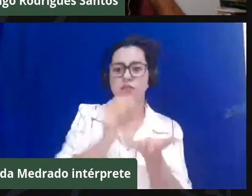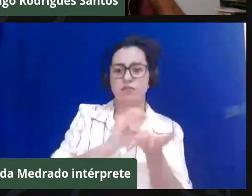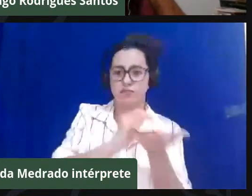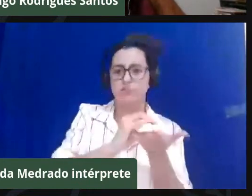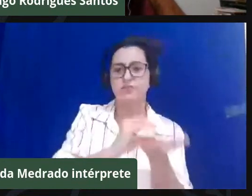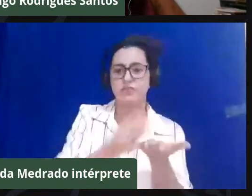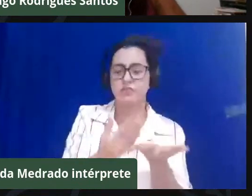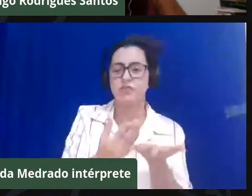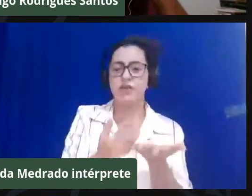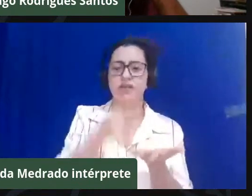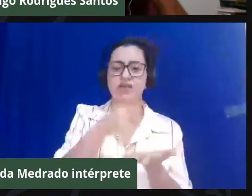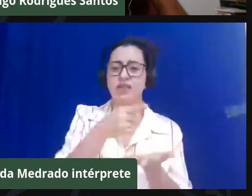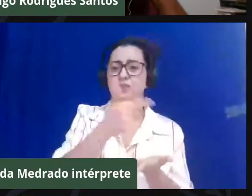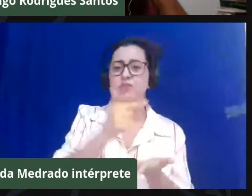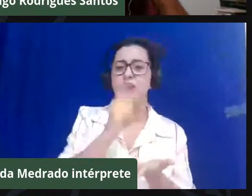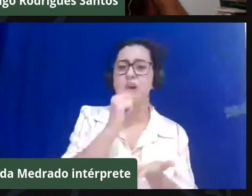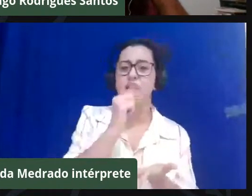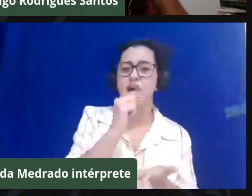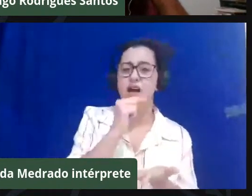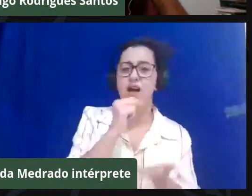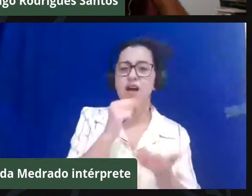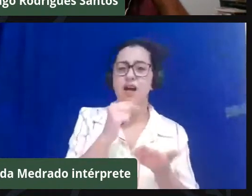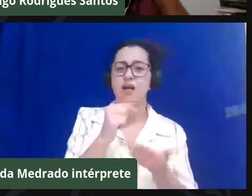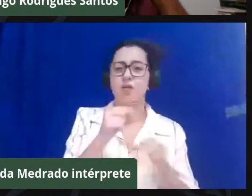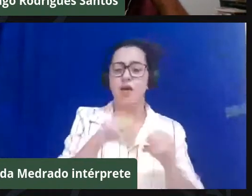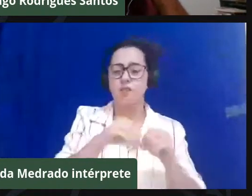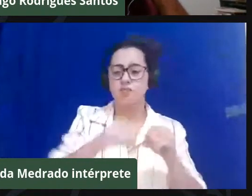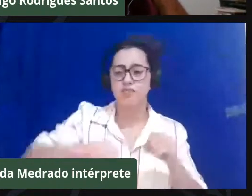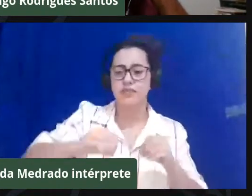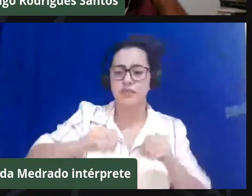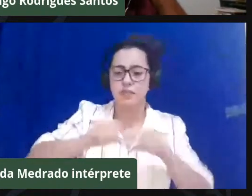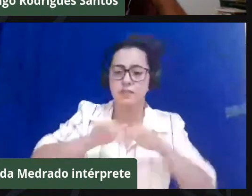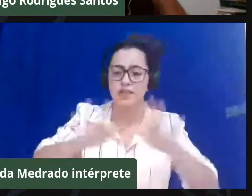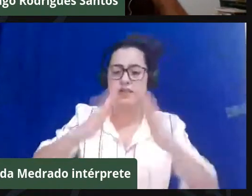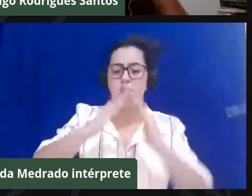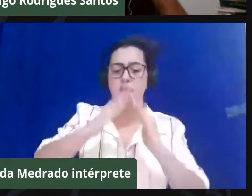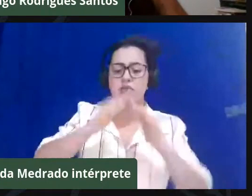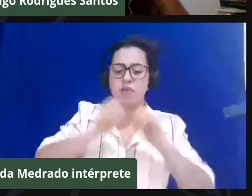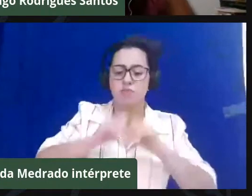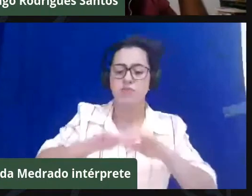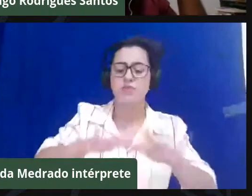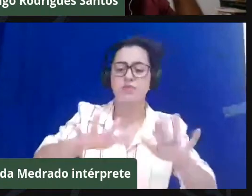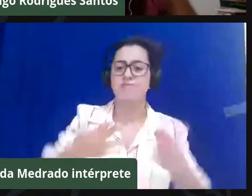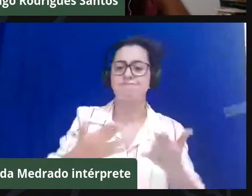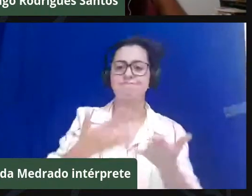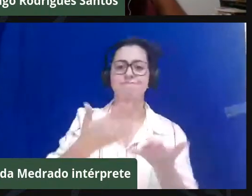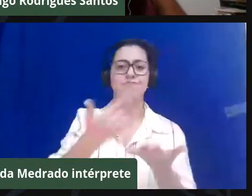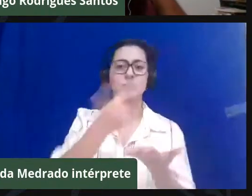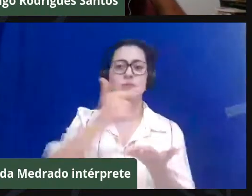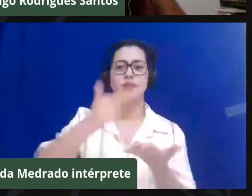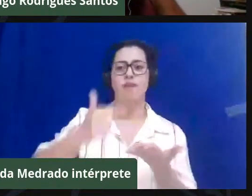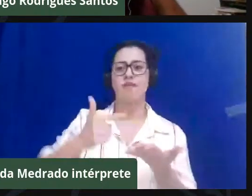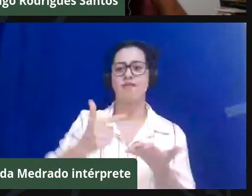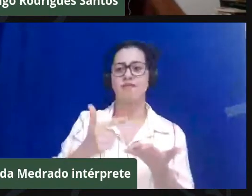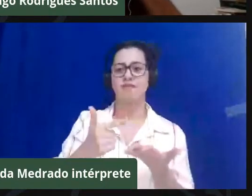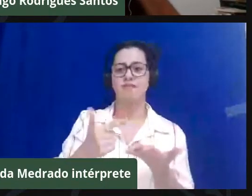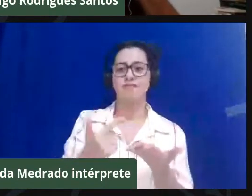53% não possuem água encanada, 82% não possuem esgotamento sanitário, são conquistas básicas,